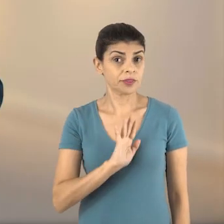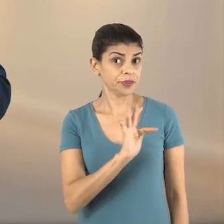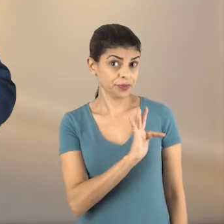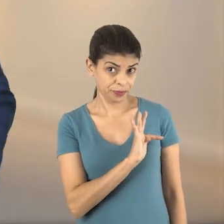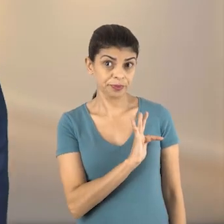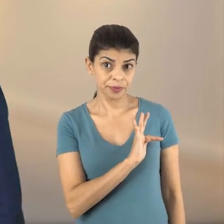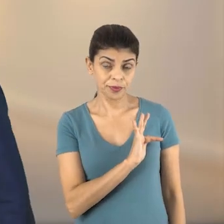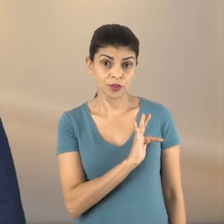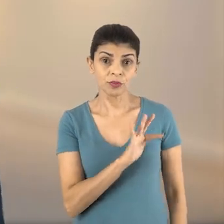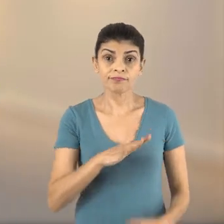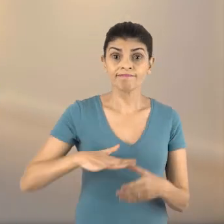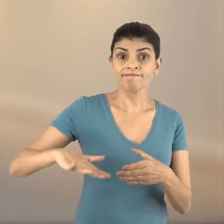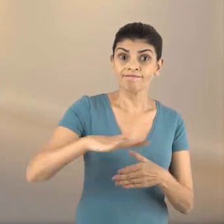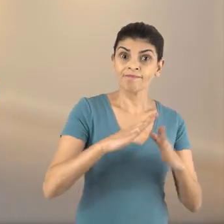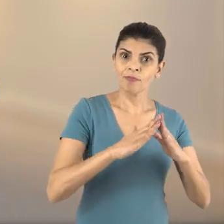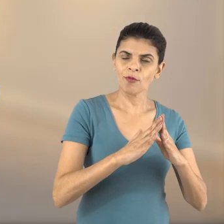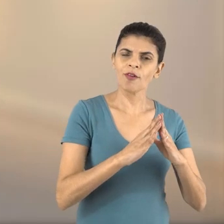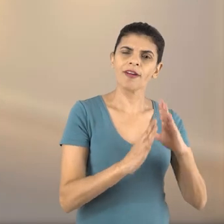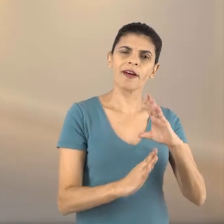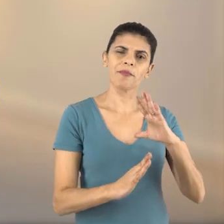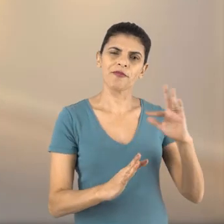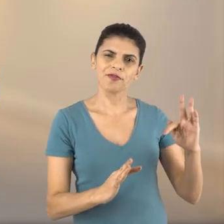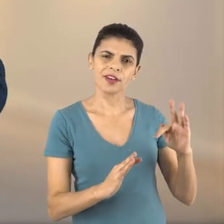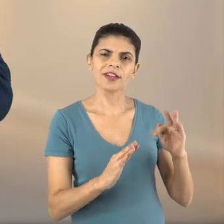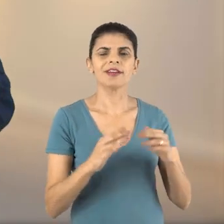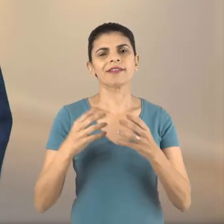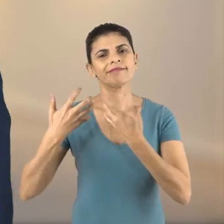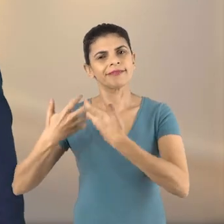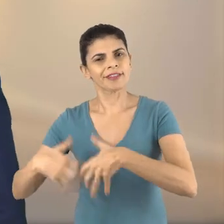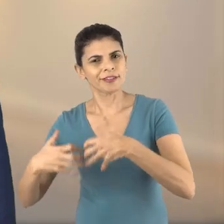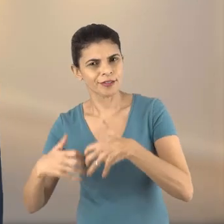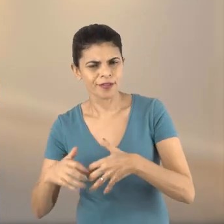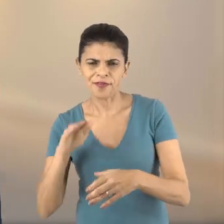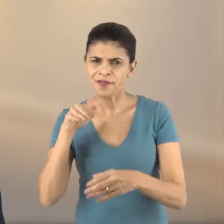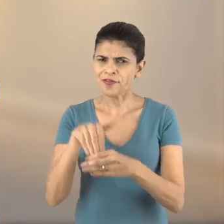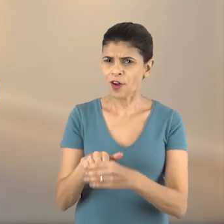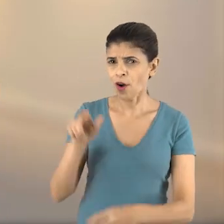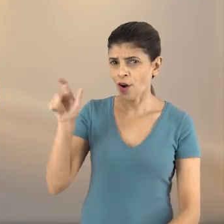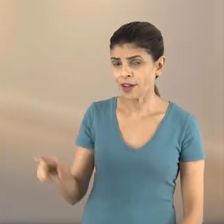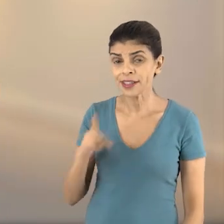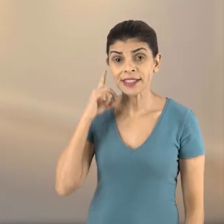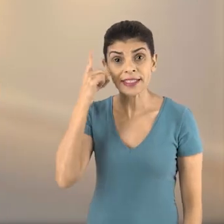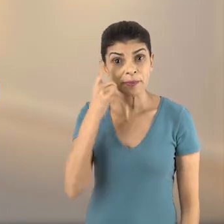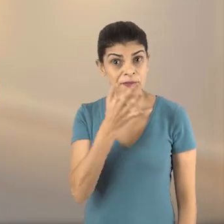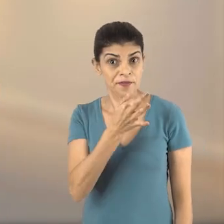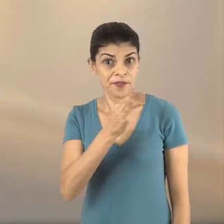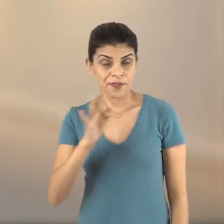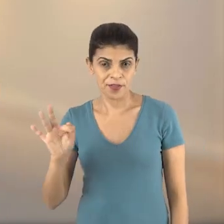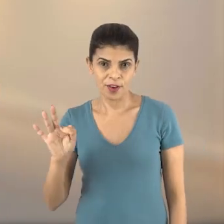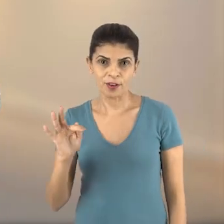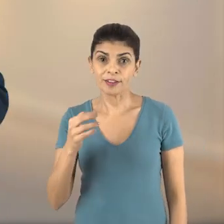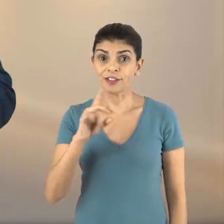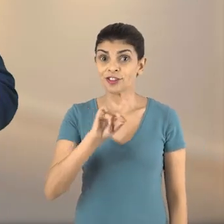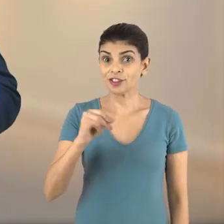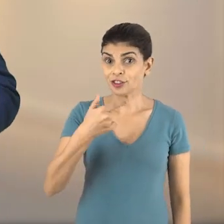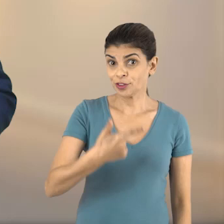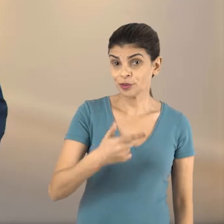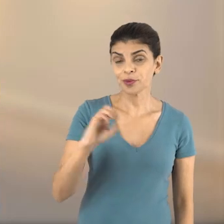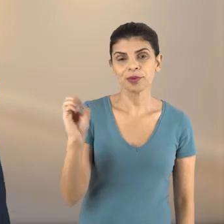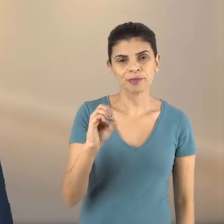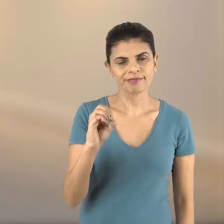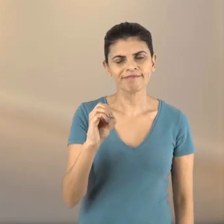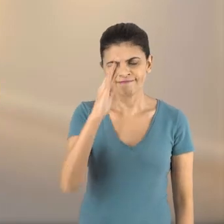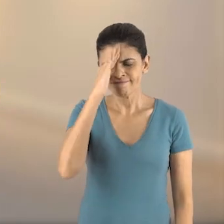da Baixada Fluminense, da região dos Lagos, região serrana. Pode votar no Pedro Augusto para deputado federal. Neste dia 2 de